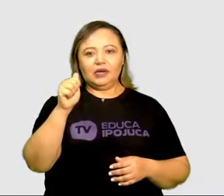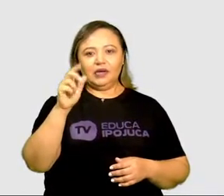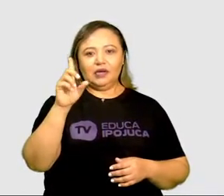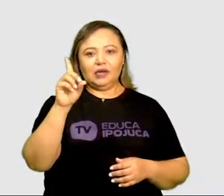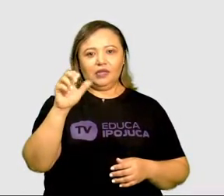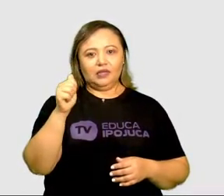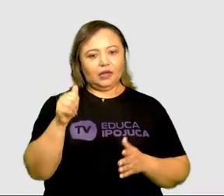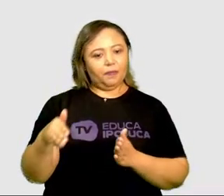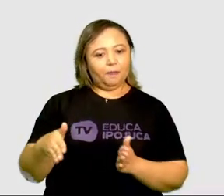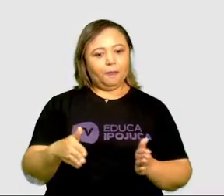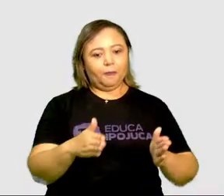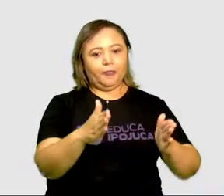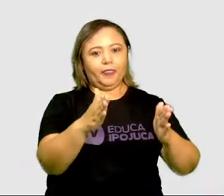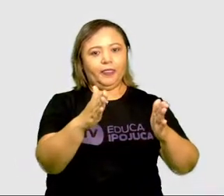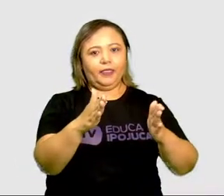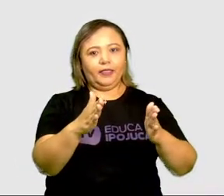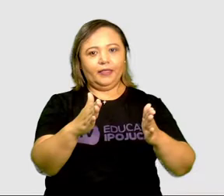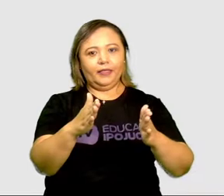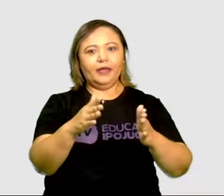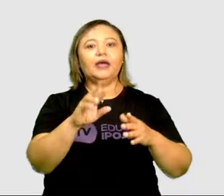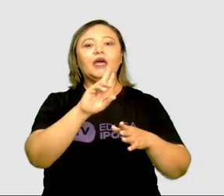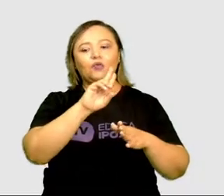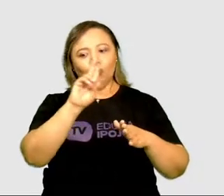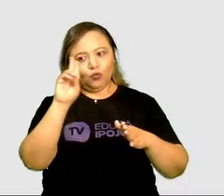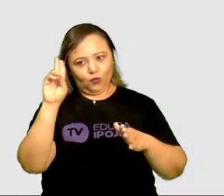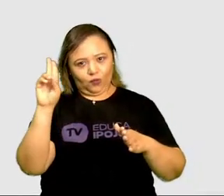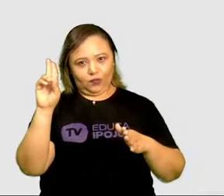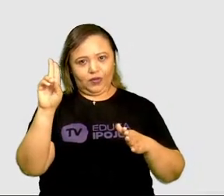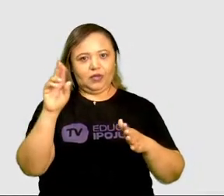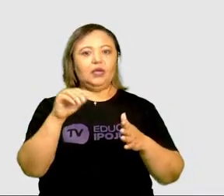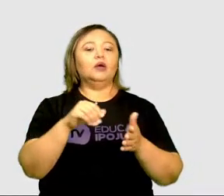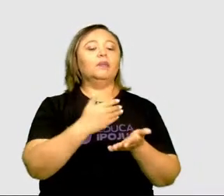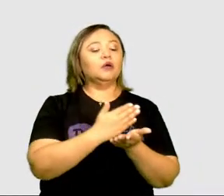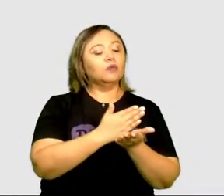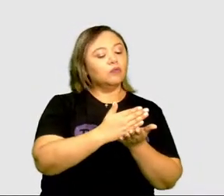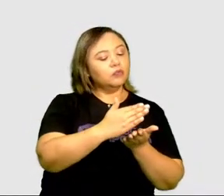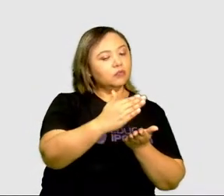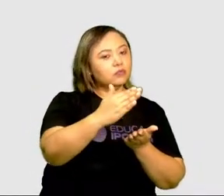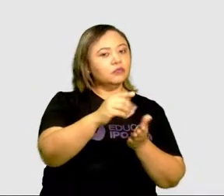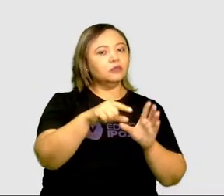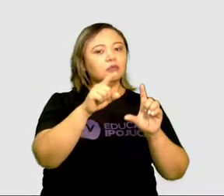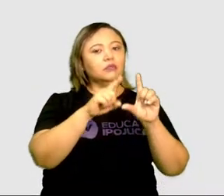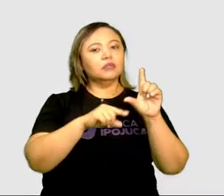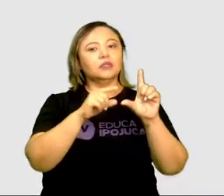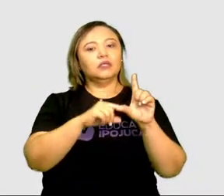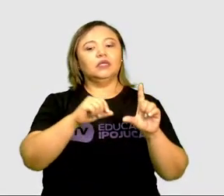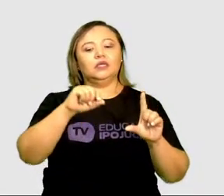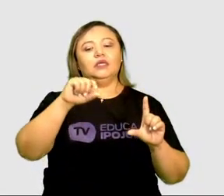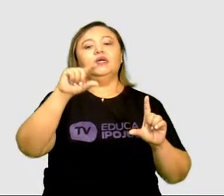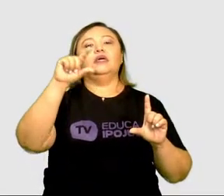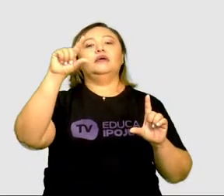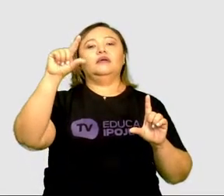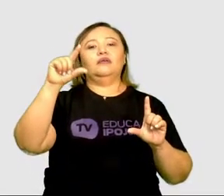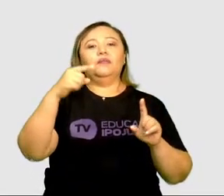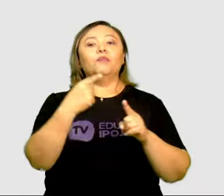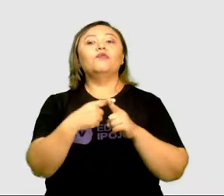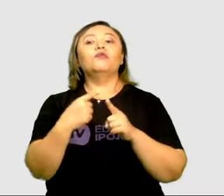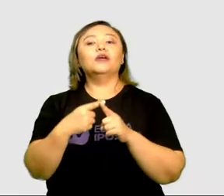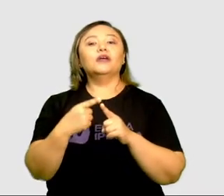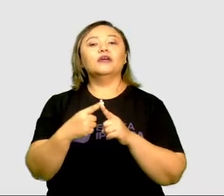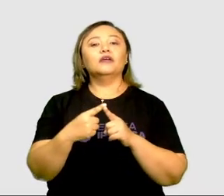estrada está iniciada com letra maiúscula. E batalha também,